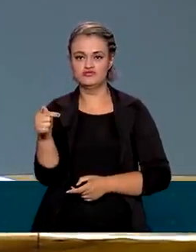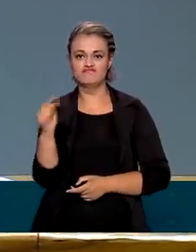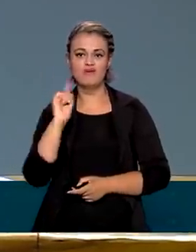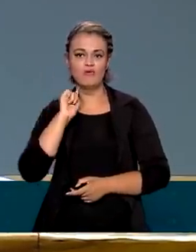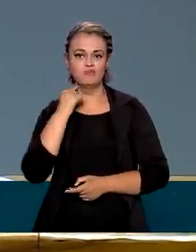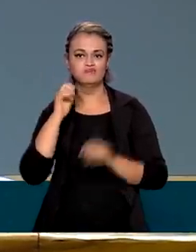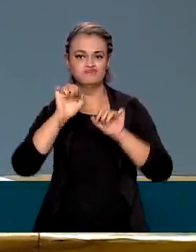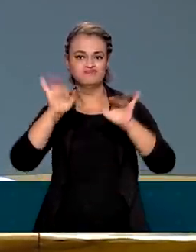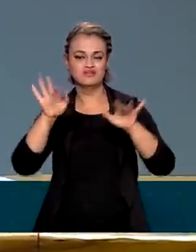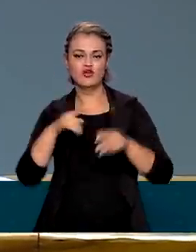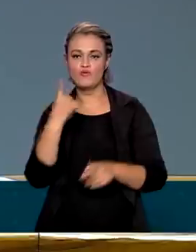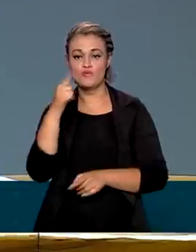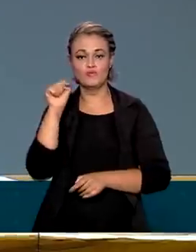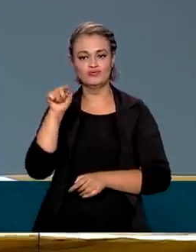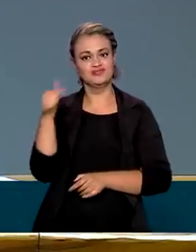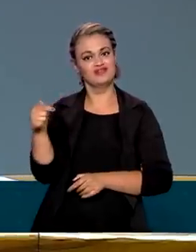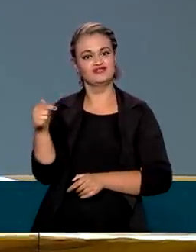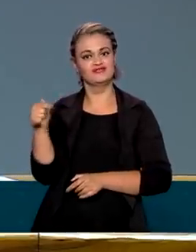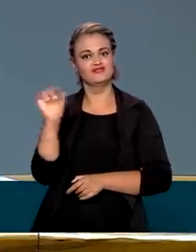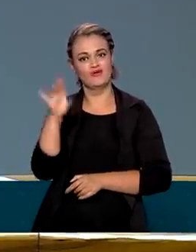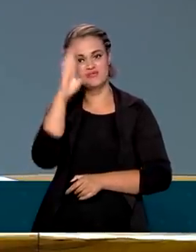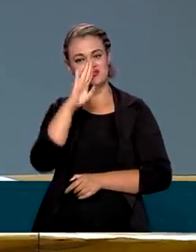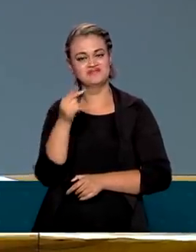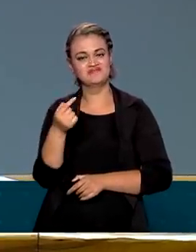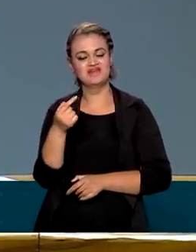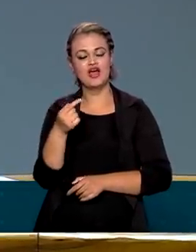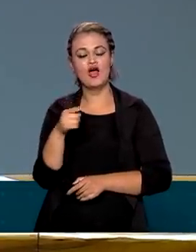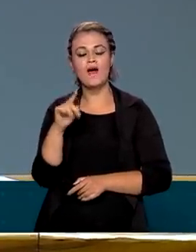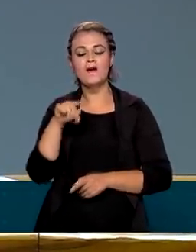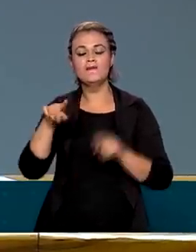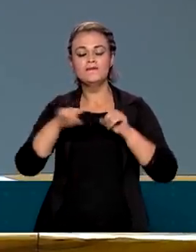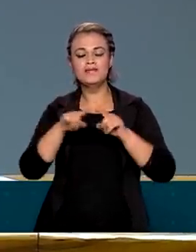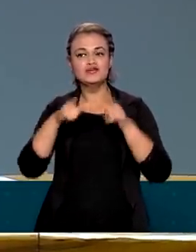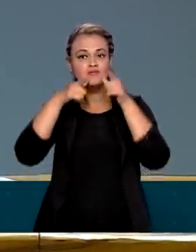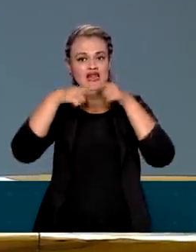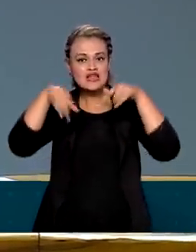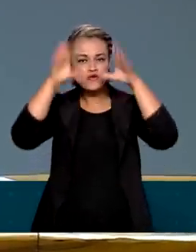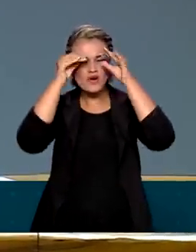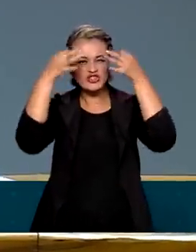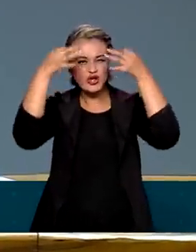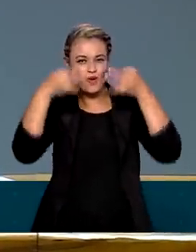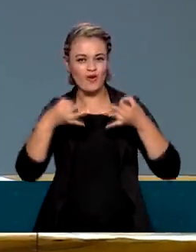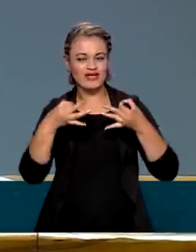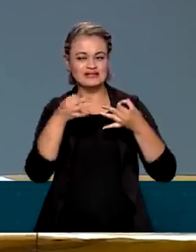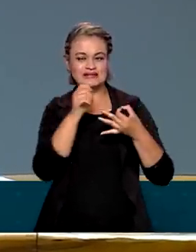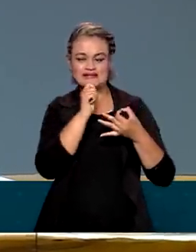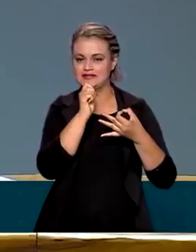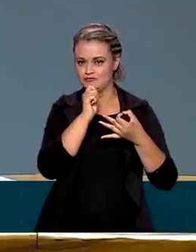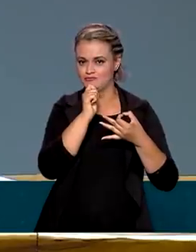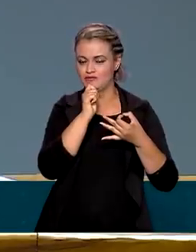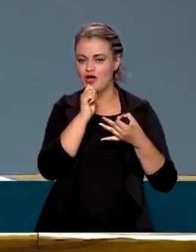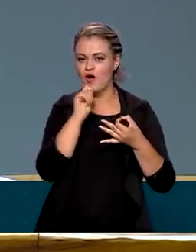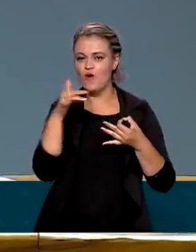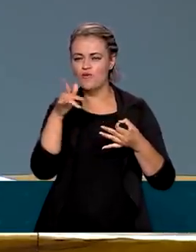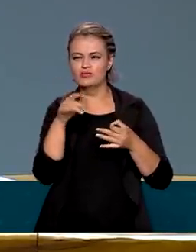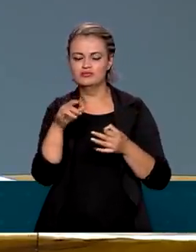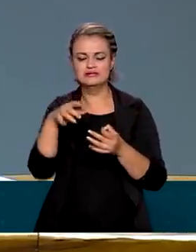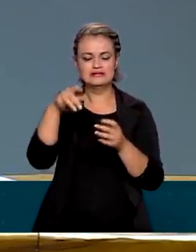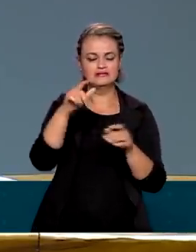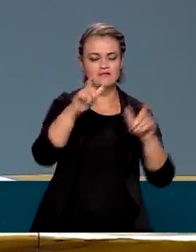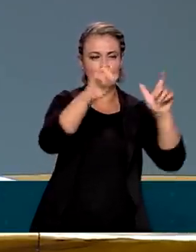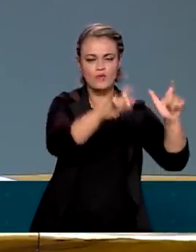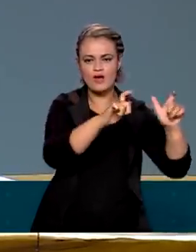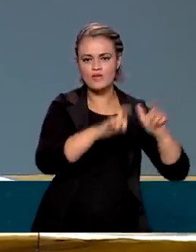Agora, nós não conseguimos ainda uma linguagem correta, nem conseguimos dominar os focos